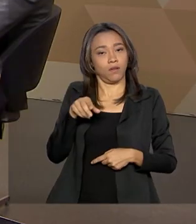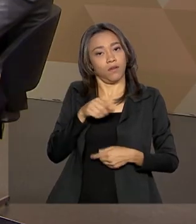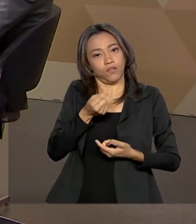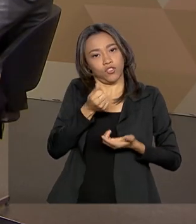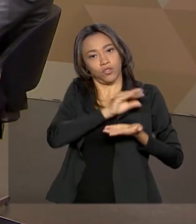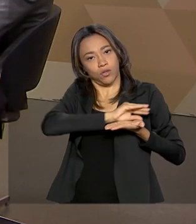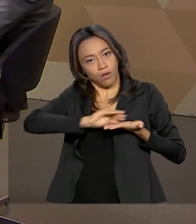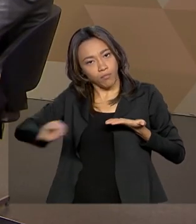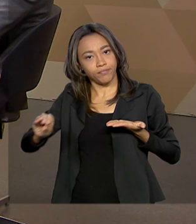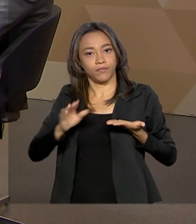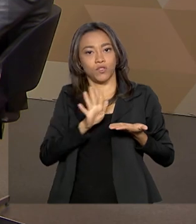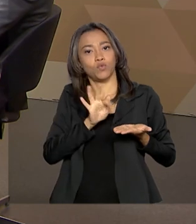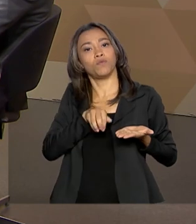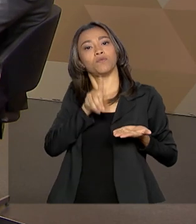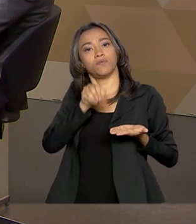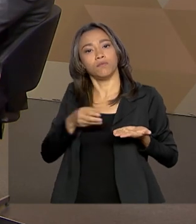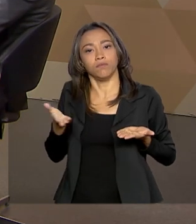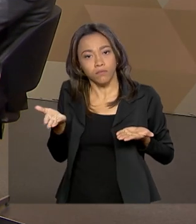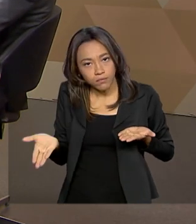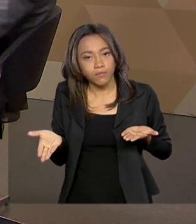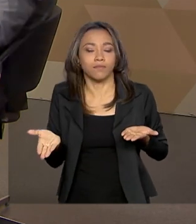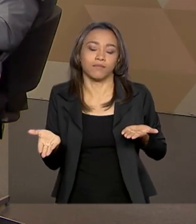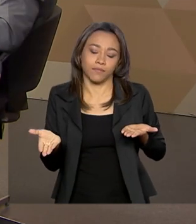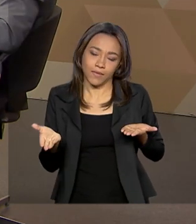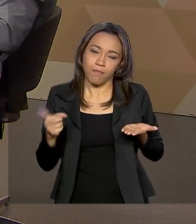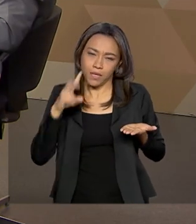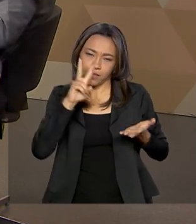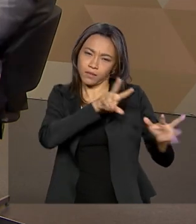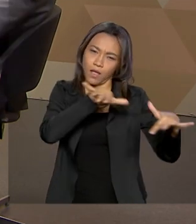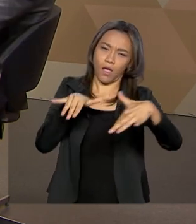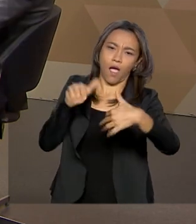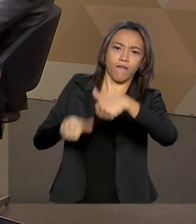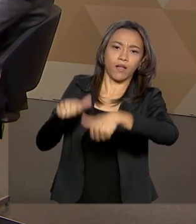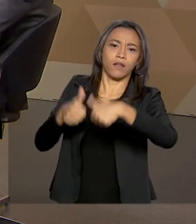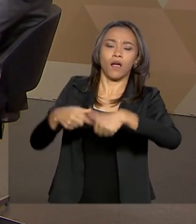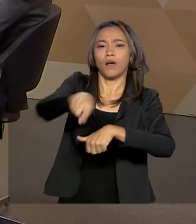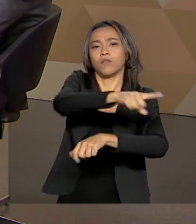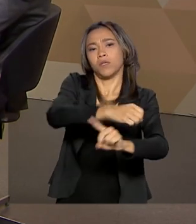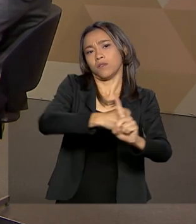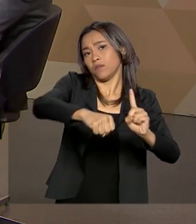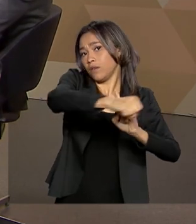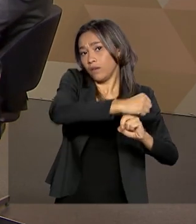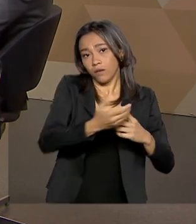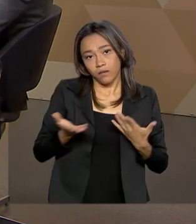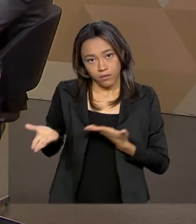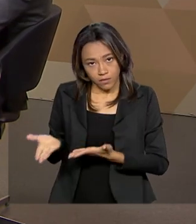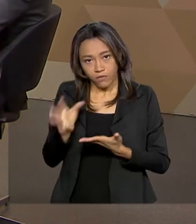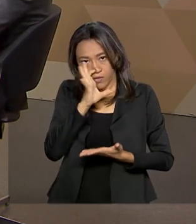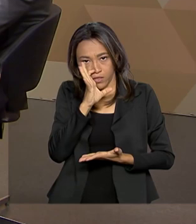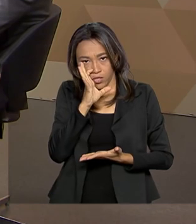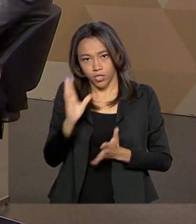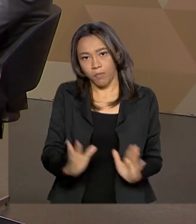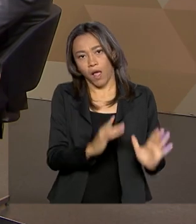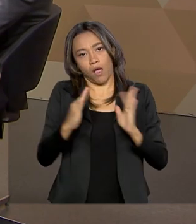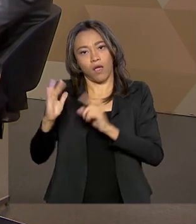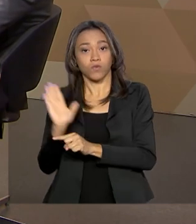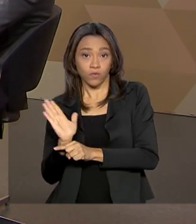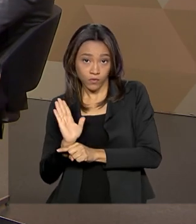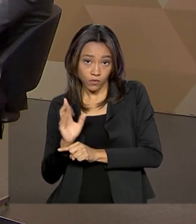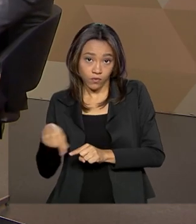chance de serem expostos à experiência, ação estética, por parte daqueles a quem eles se destinam. O nosso